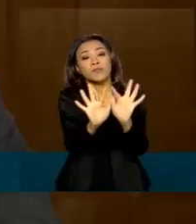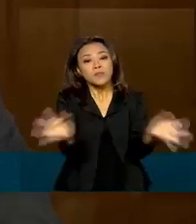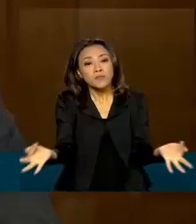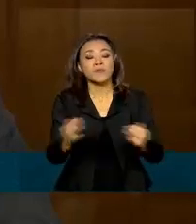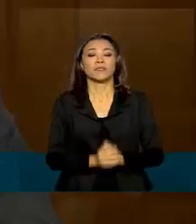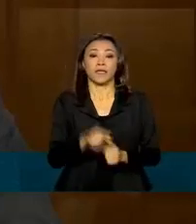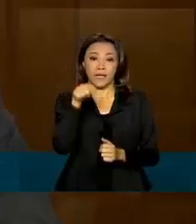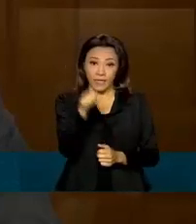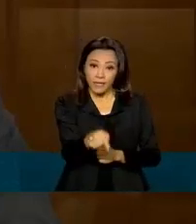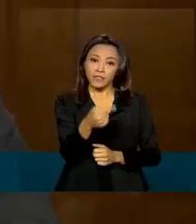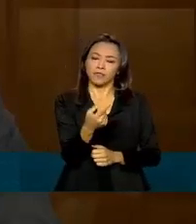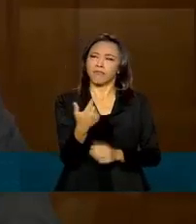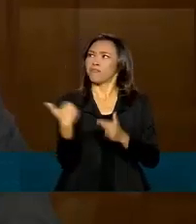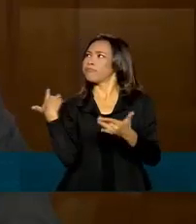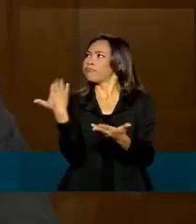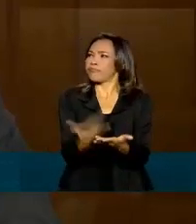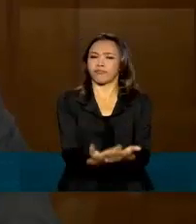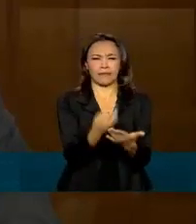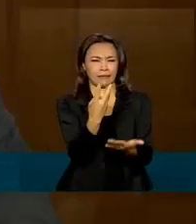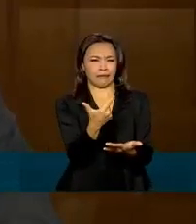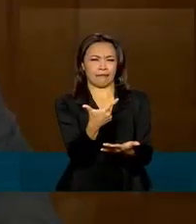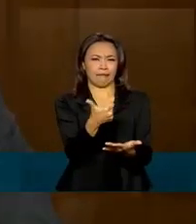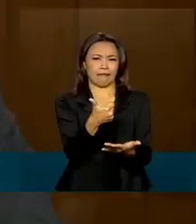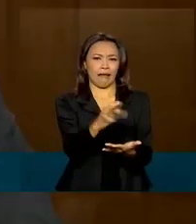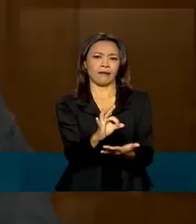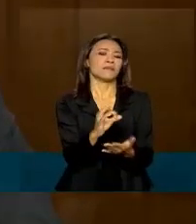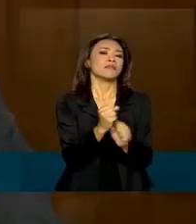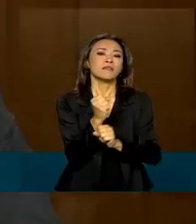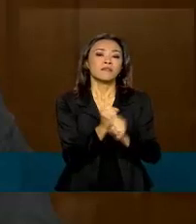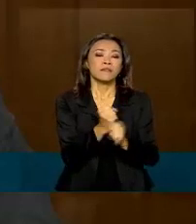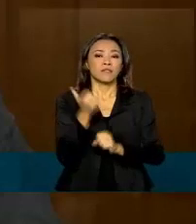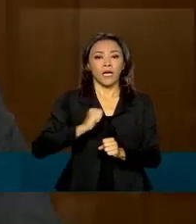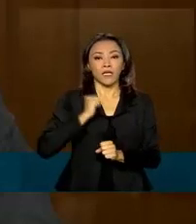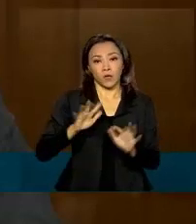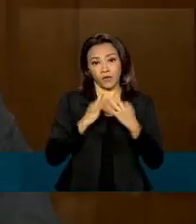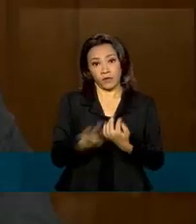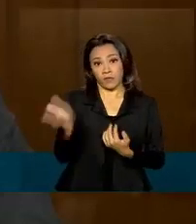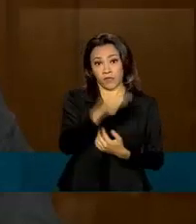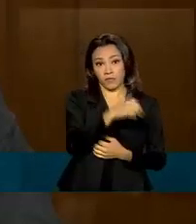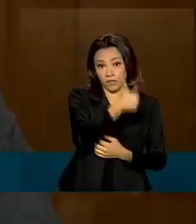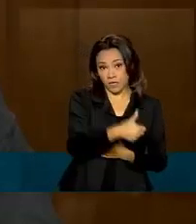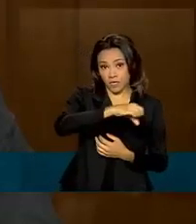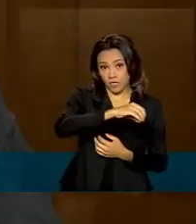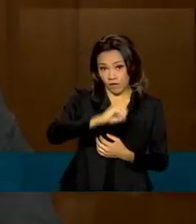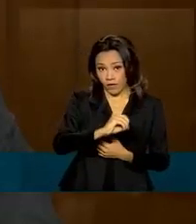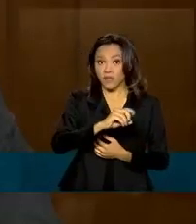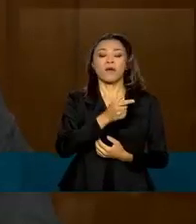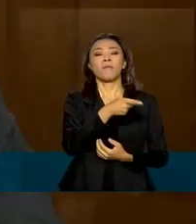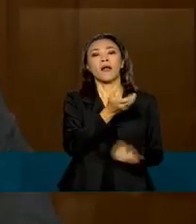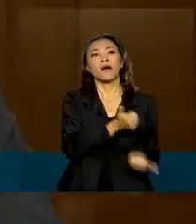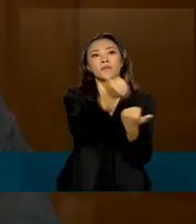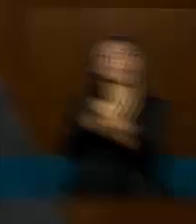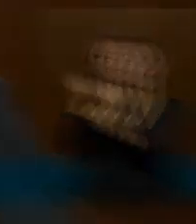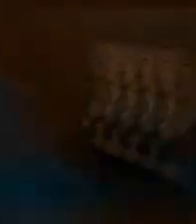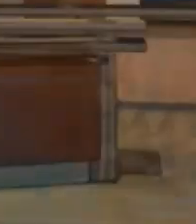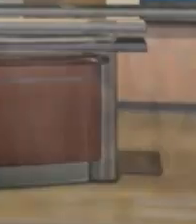equivale a mais de 10 anos de Bolsa Família. E mais de R 190 bilhões para ajudar estados e